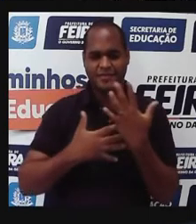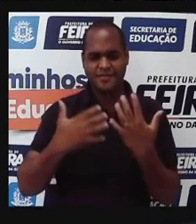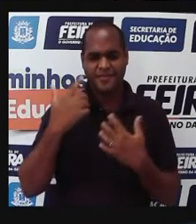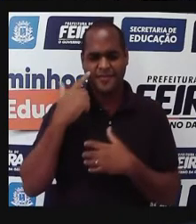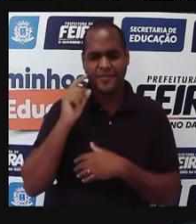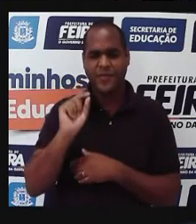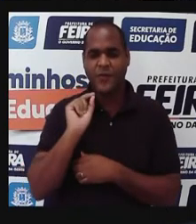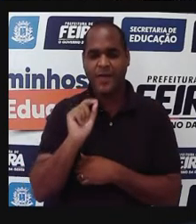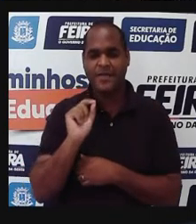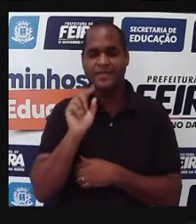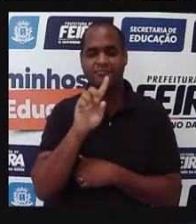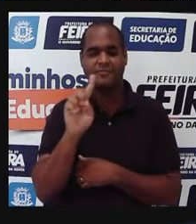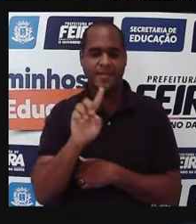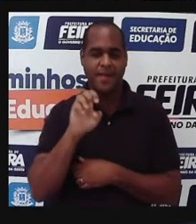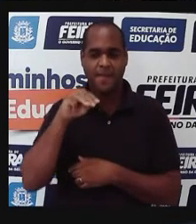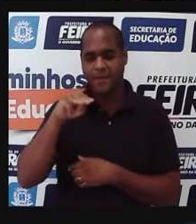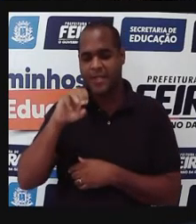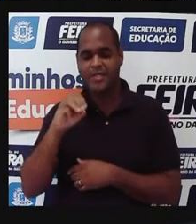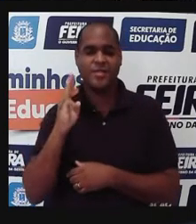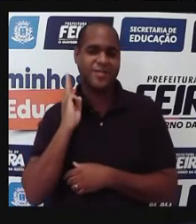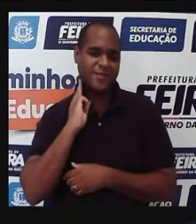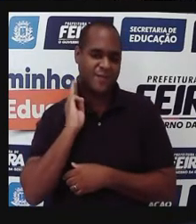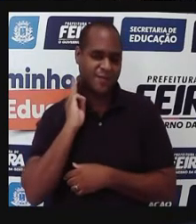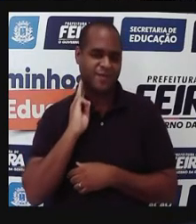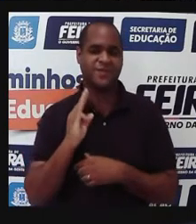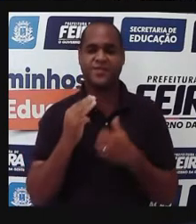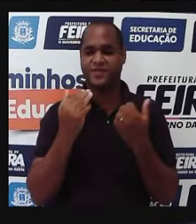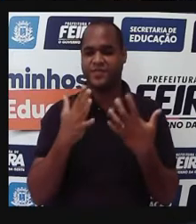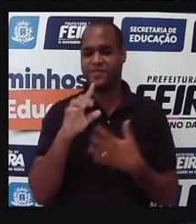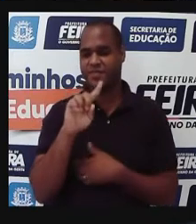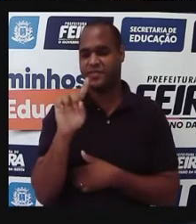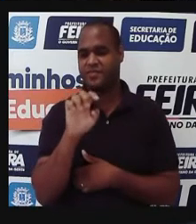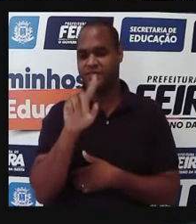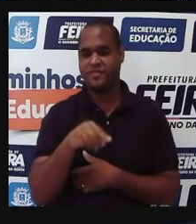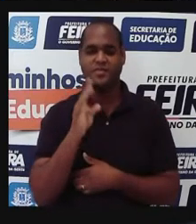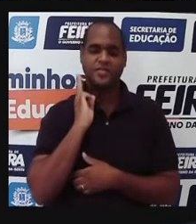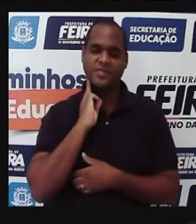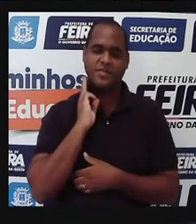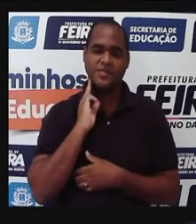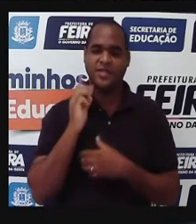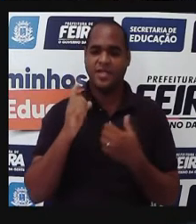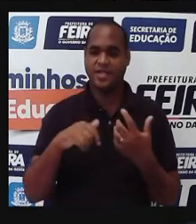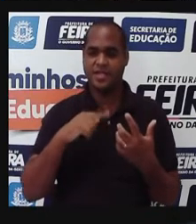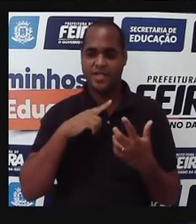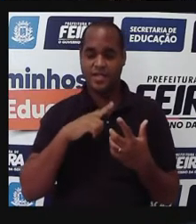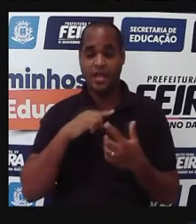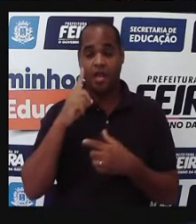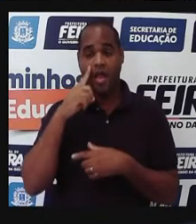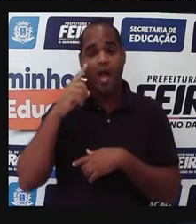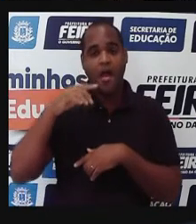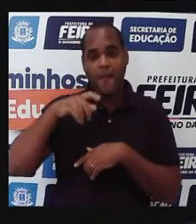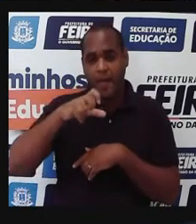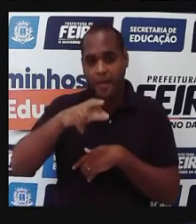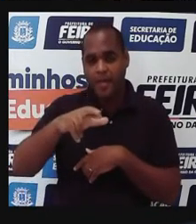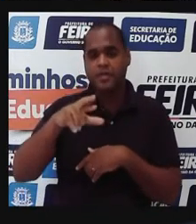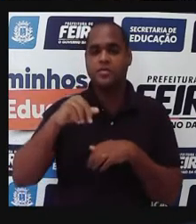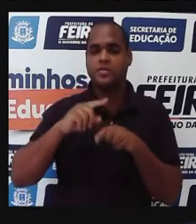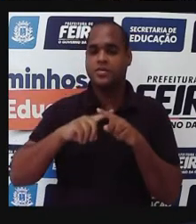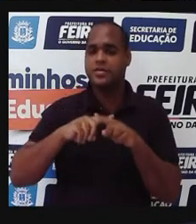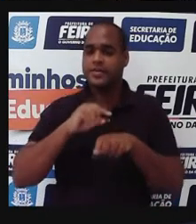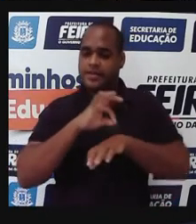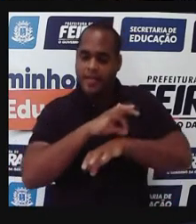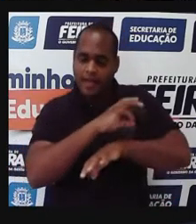chama Zé Meningite. E ela diz o seguinte, Zé Meningite já teve bronquite, leptospirose, cancro,